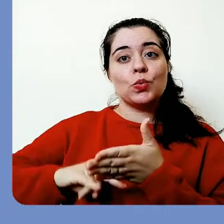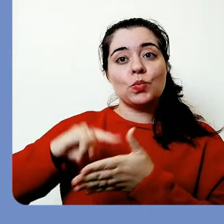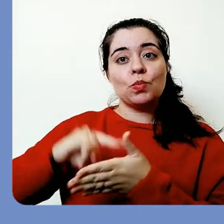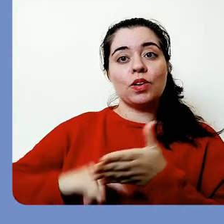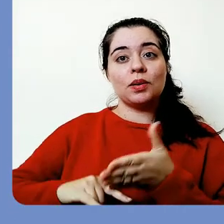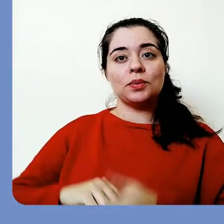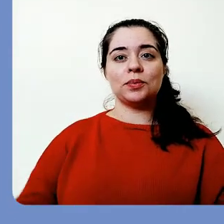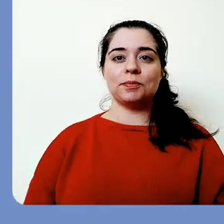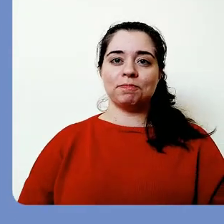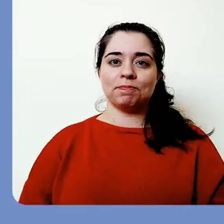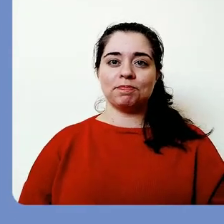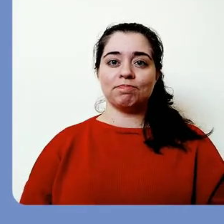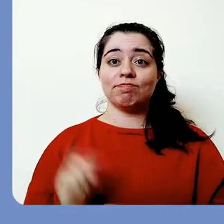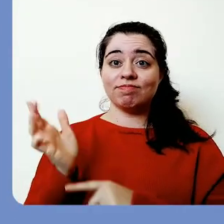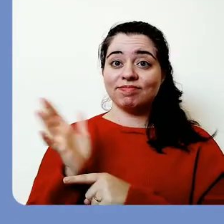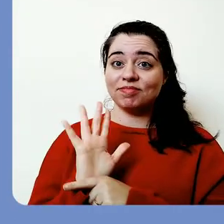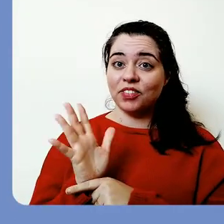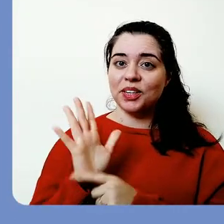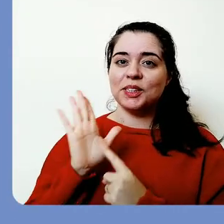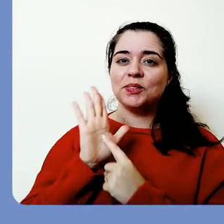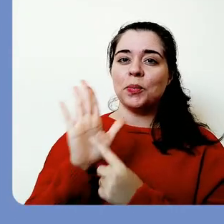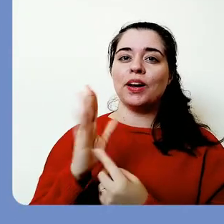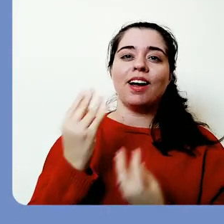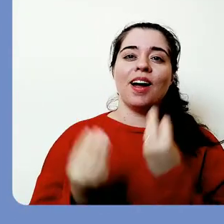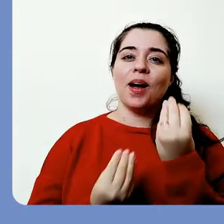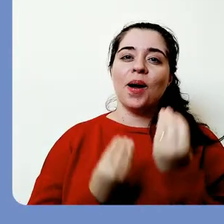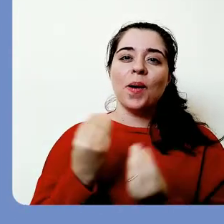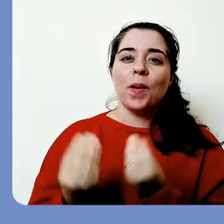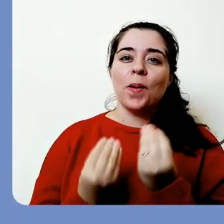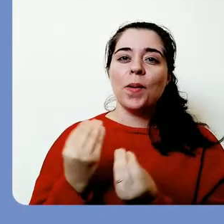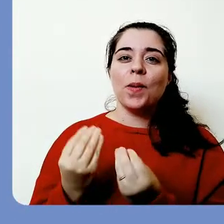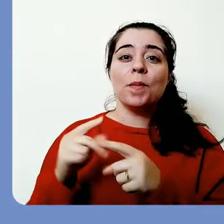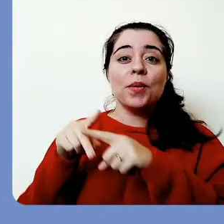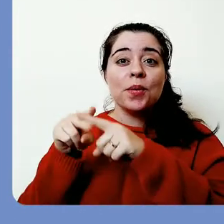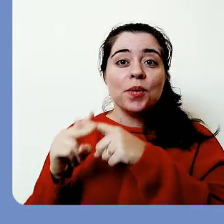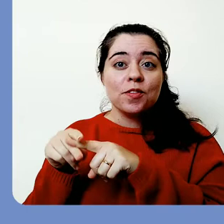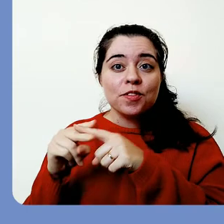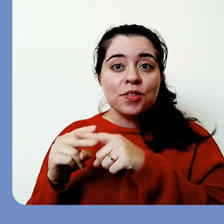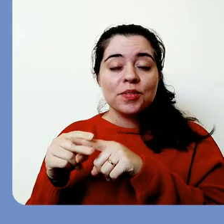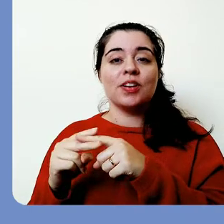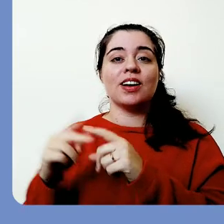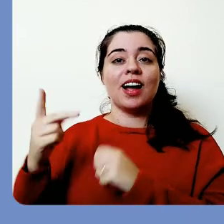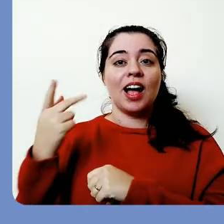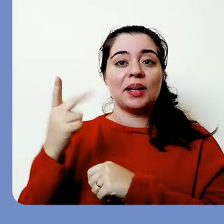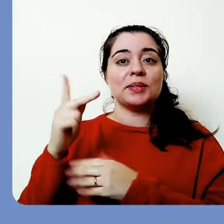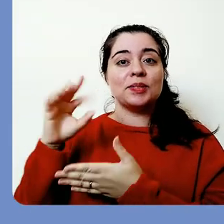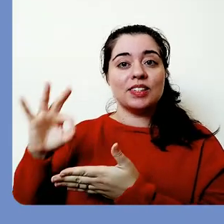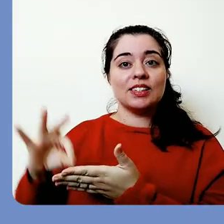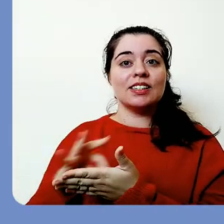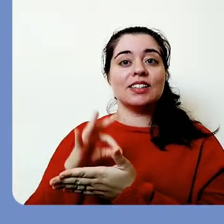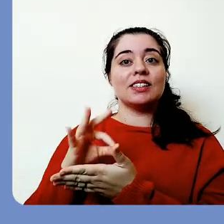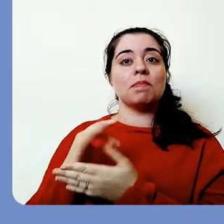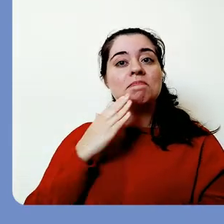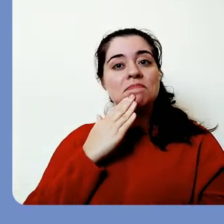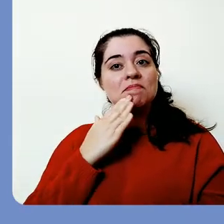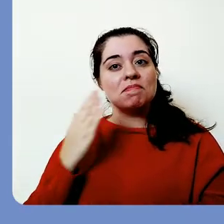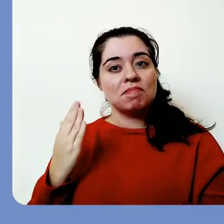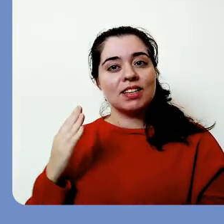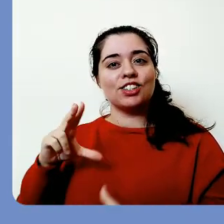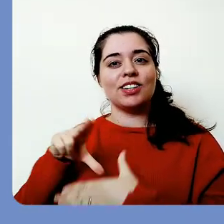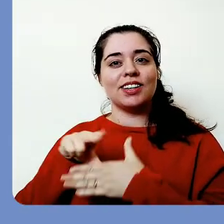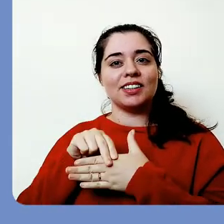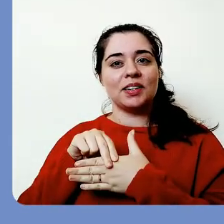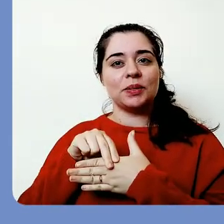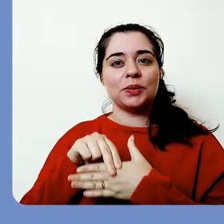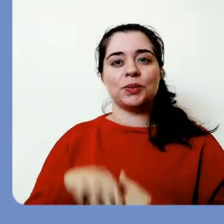documentos. Nesse vídeo eu vou te mostrar como você pode configurar a sua inscrição